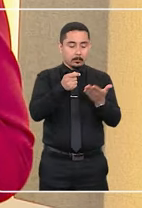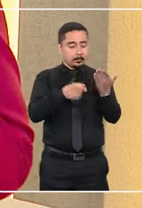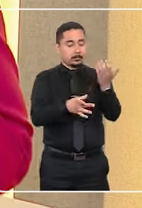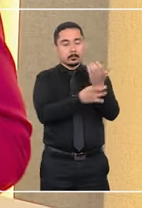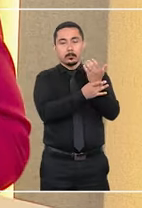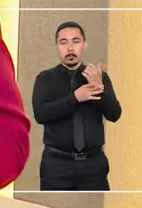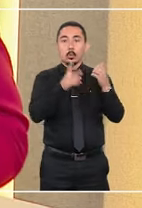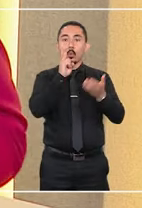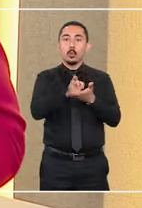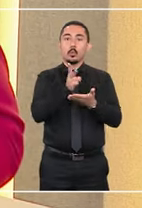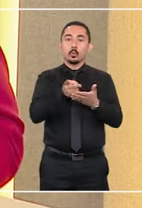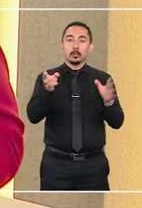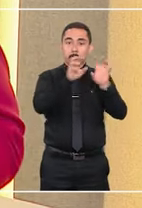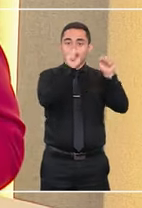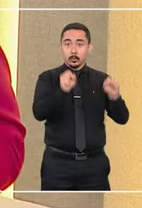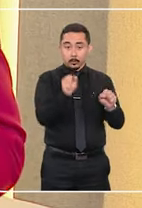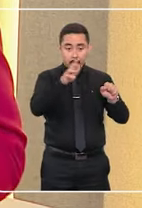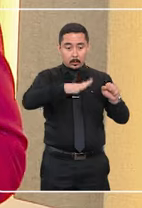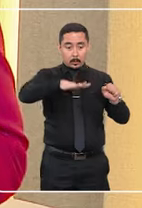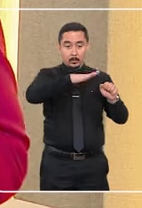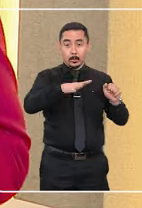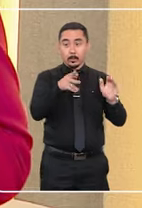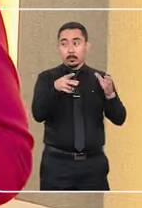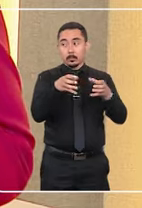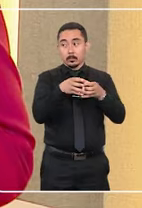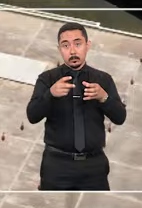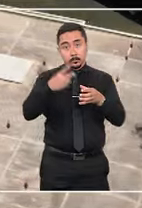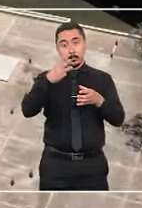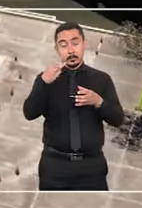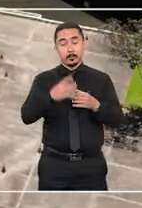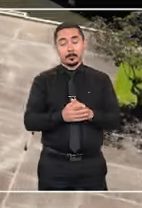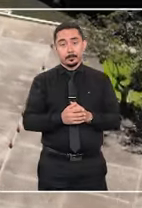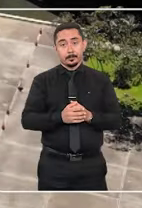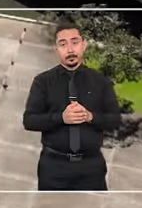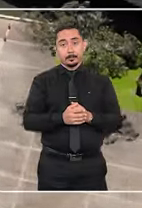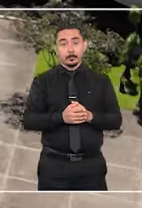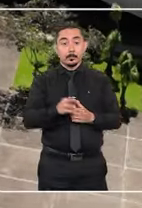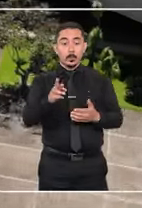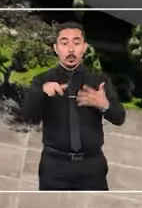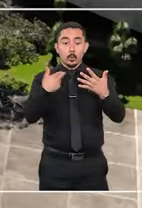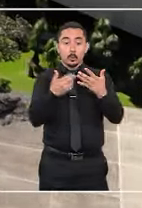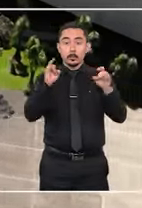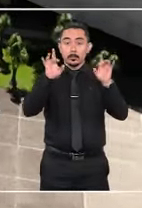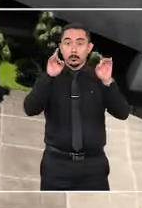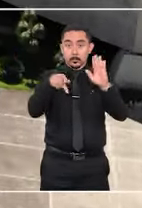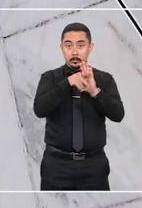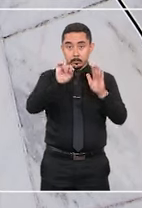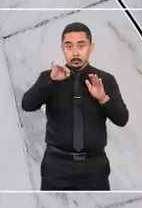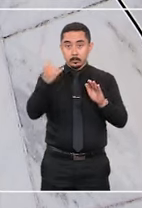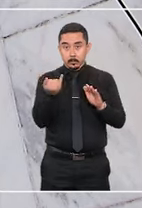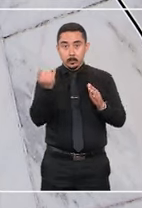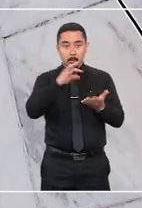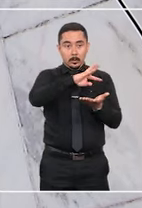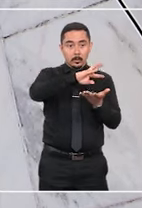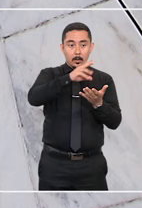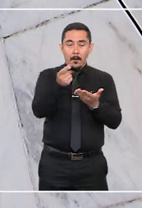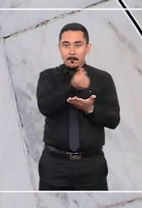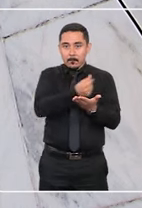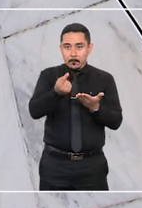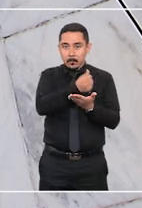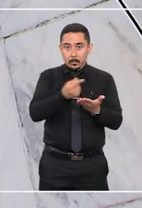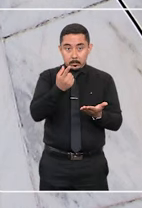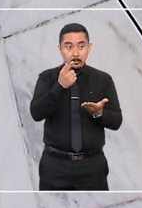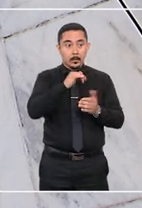foi mantida pelo Tribunal Regional Federal da Terceira Região. No recurso especial dirigido ao STJ, a Fazenda Nacional